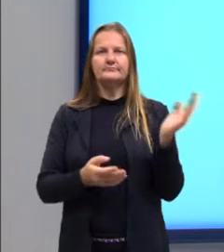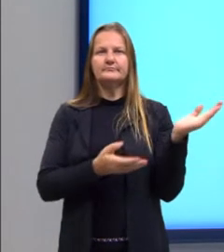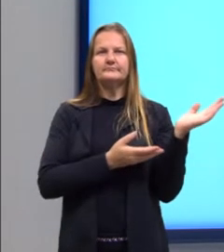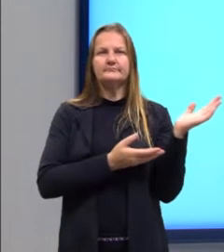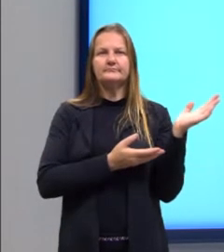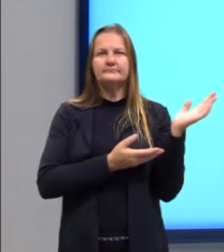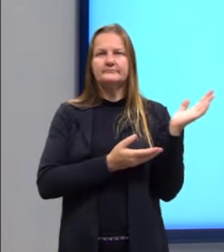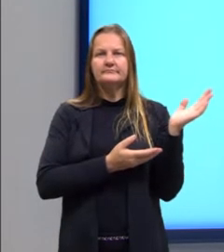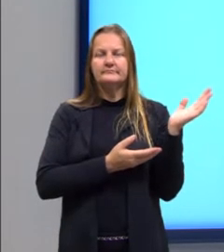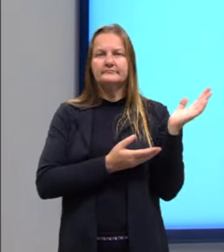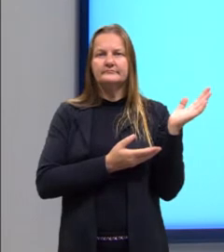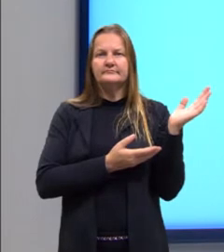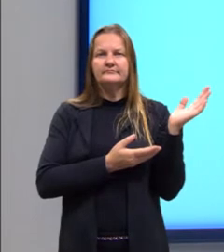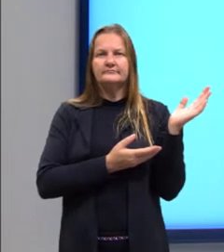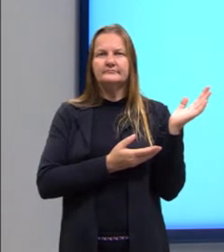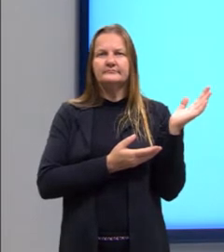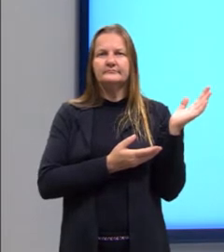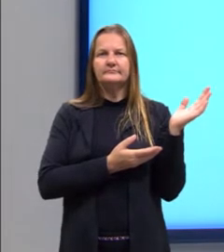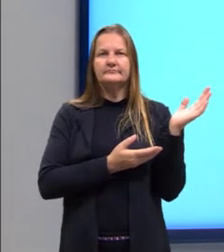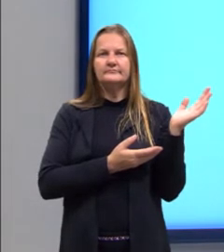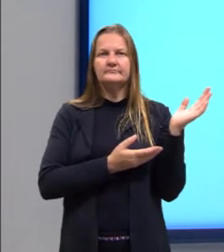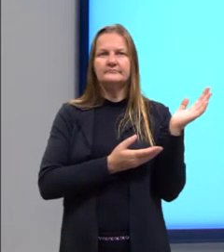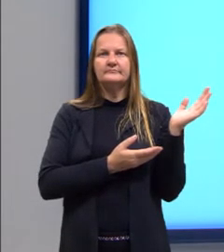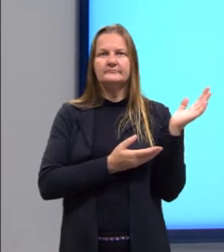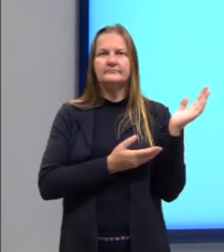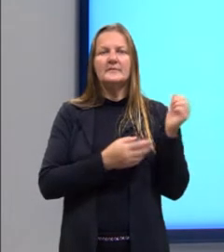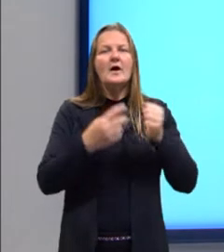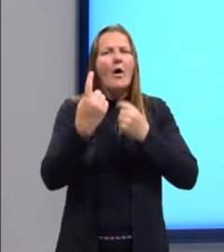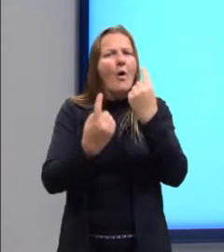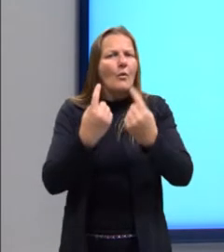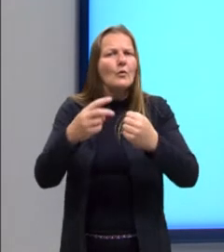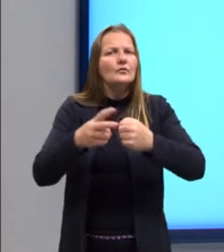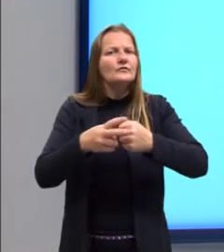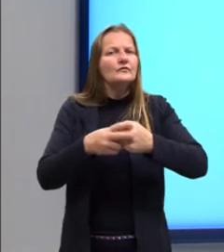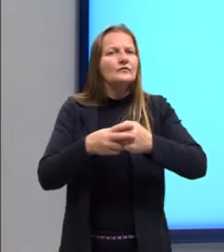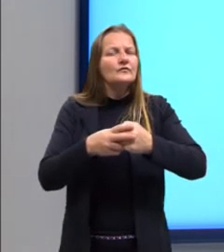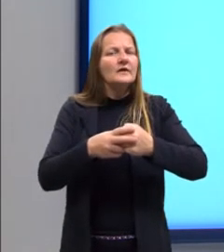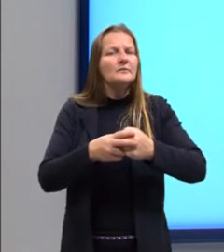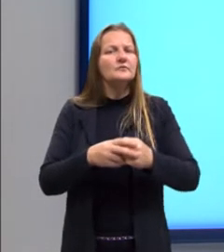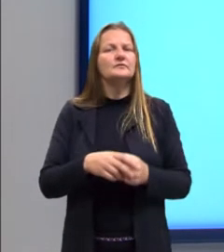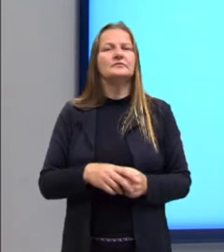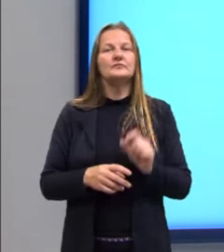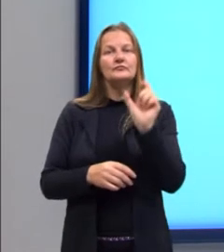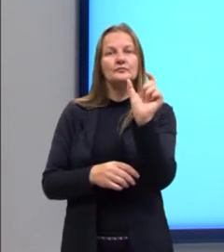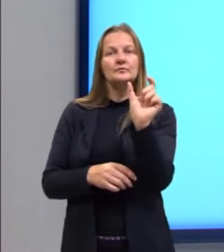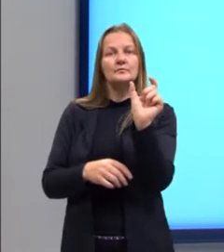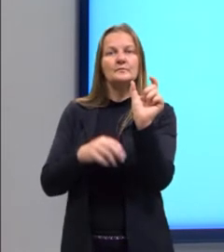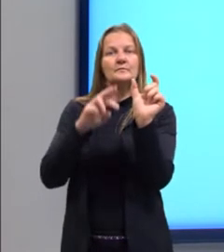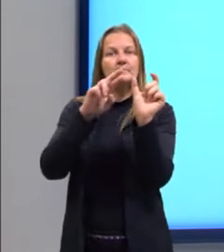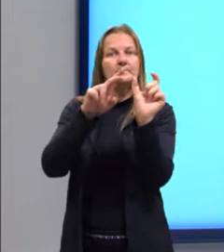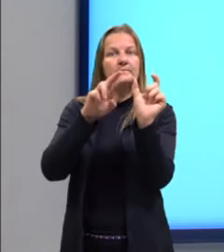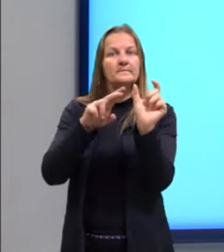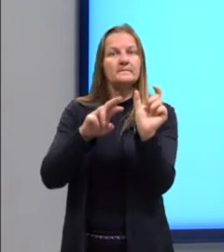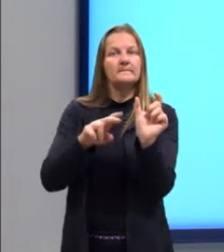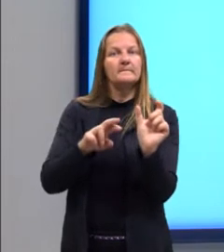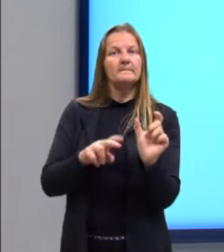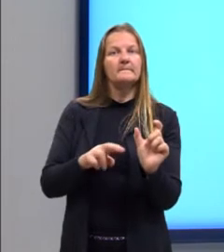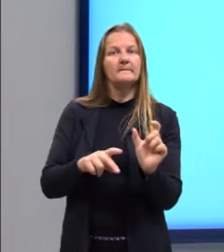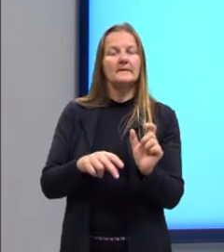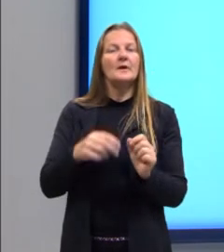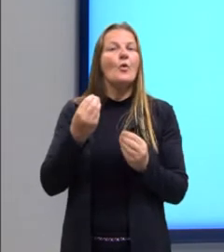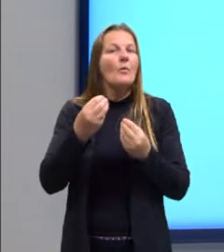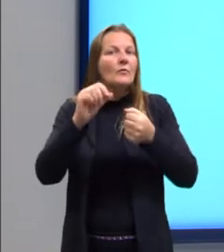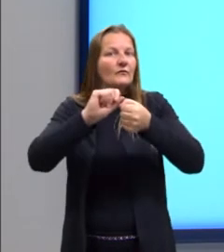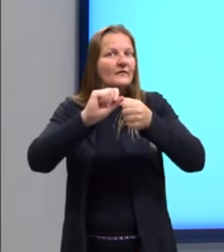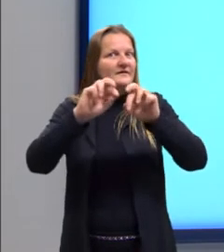alguns verbos, os verbos irregulares, para chamar a atenção de vocês, como é que fica.